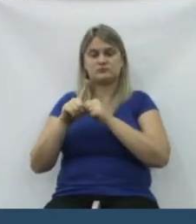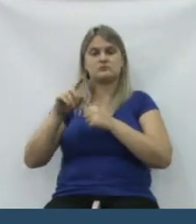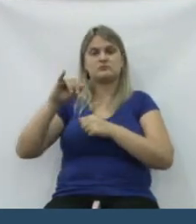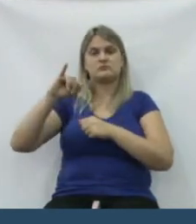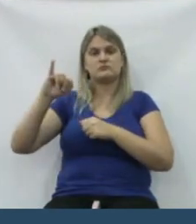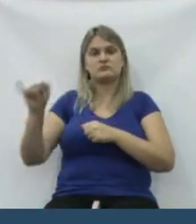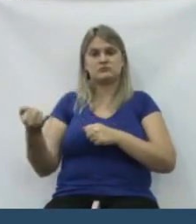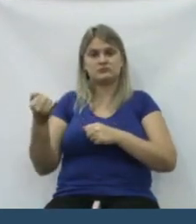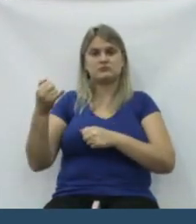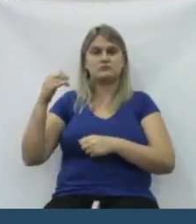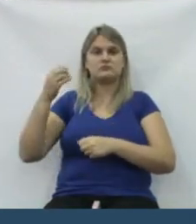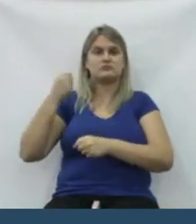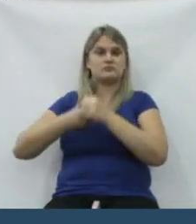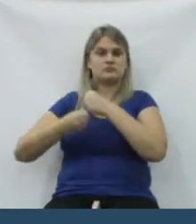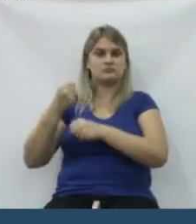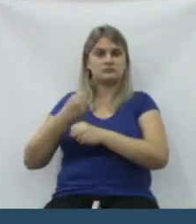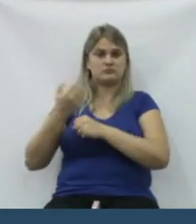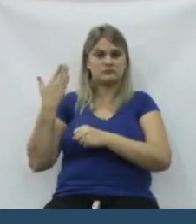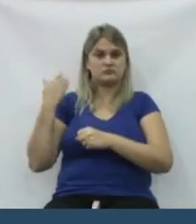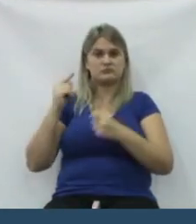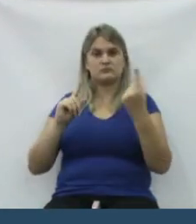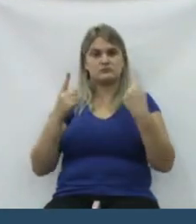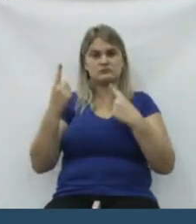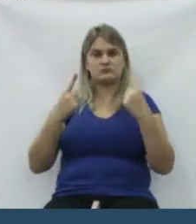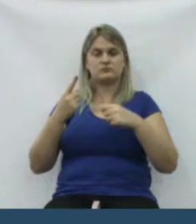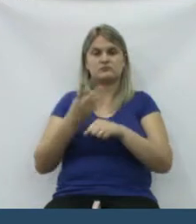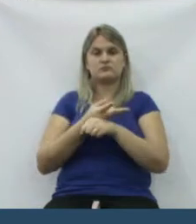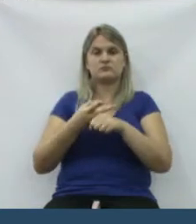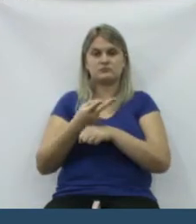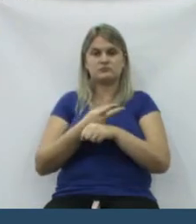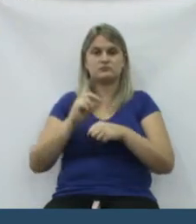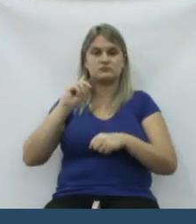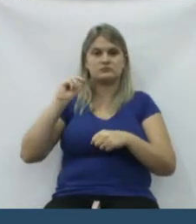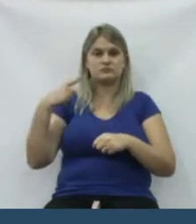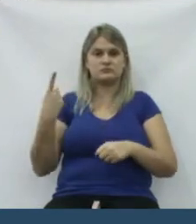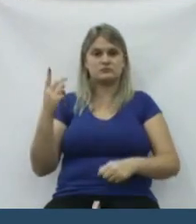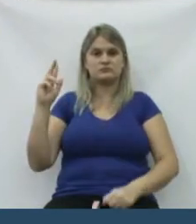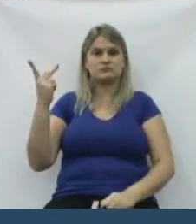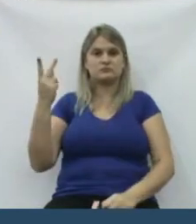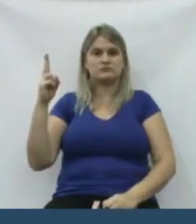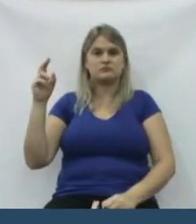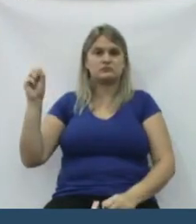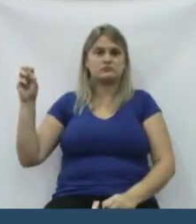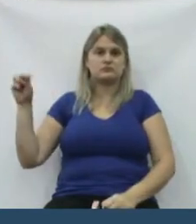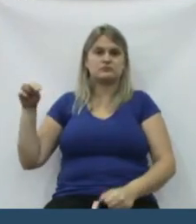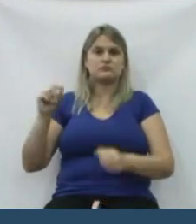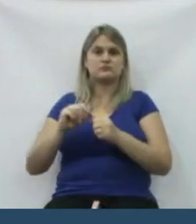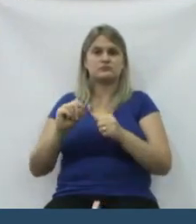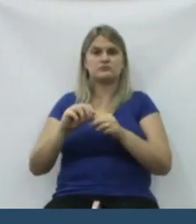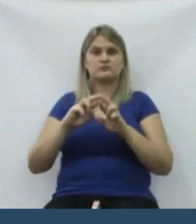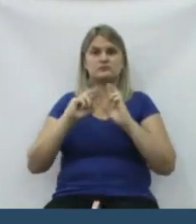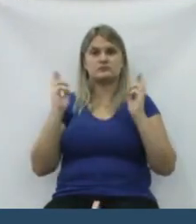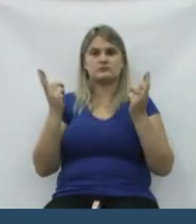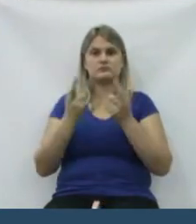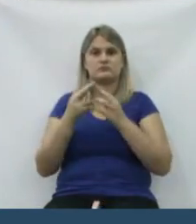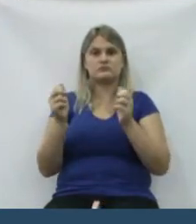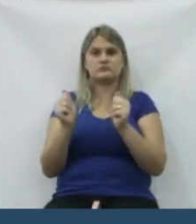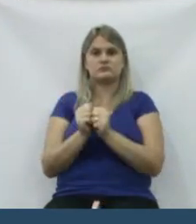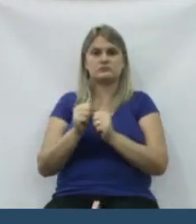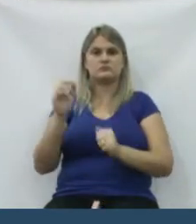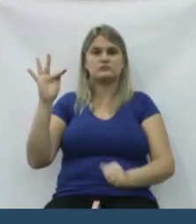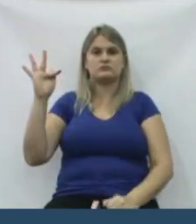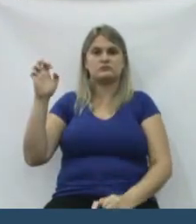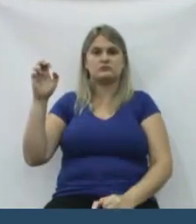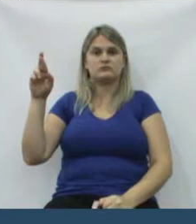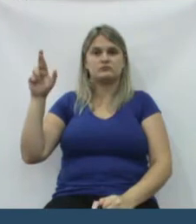do ano passado, em fevereiro, nós procuramos o deputado do Sindac, e marquemos uma reunião junto